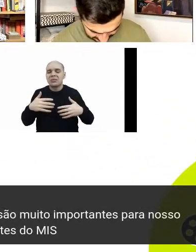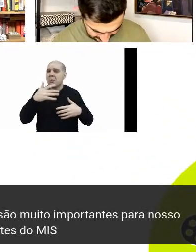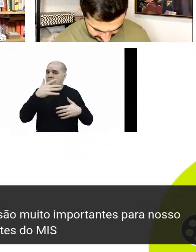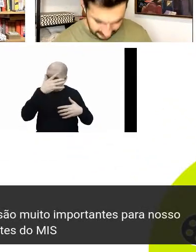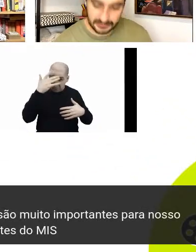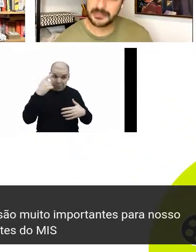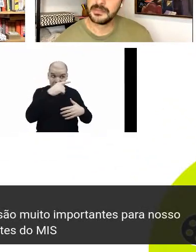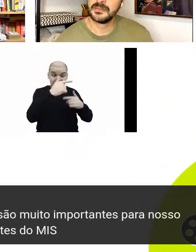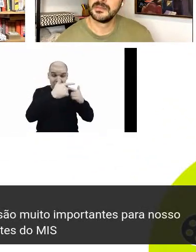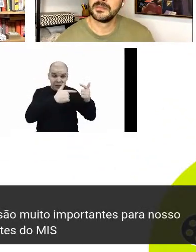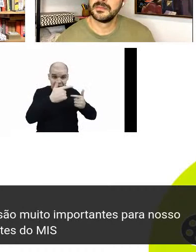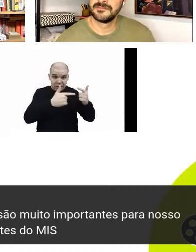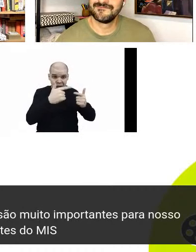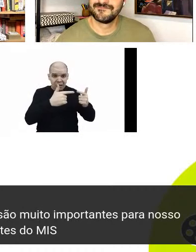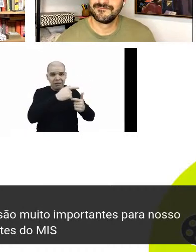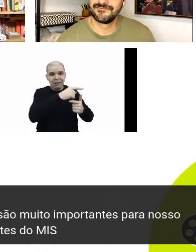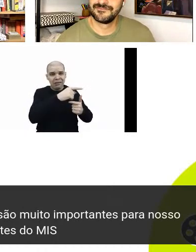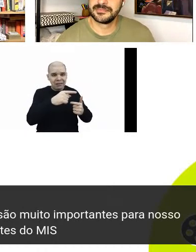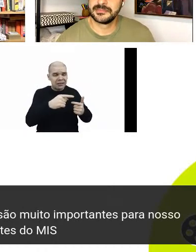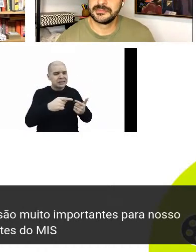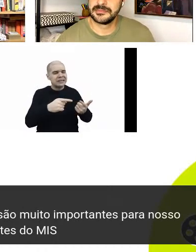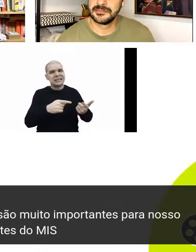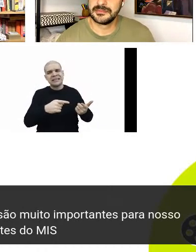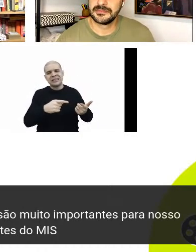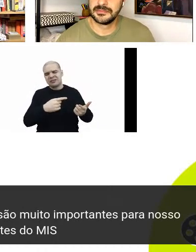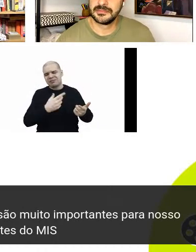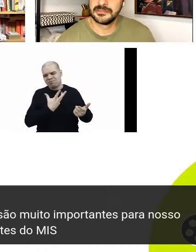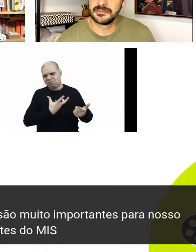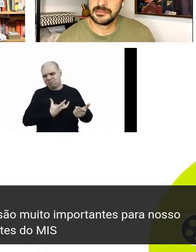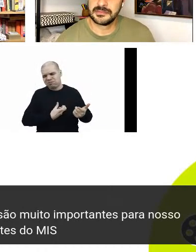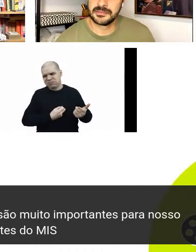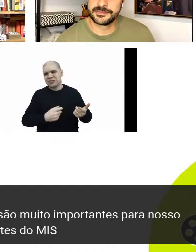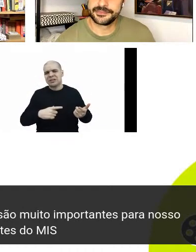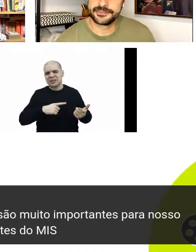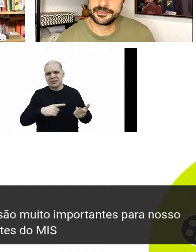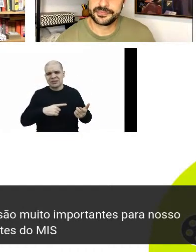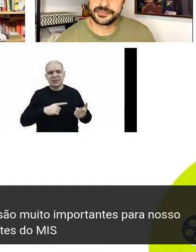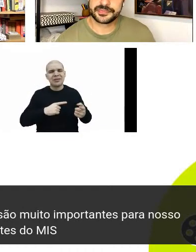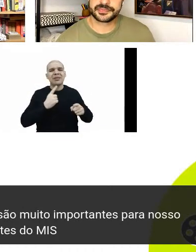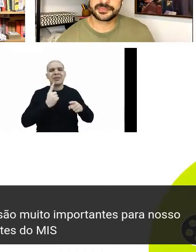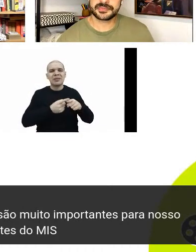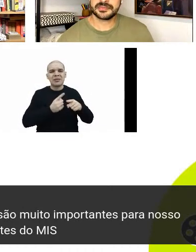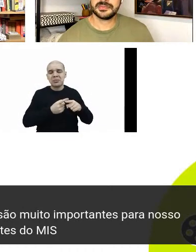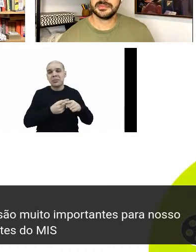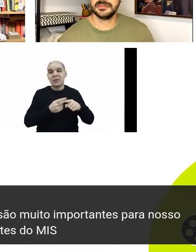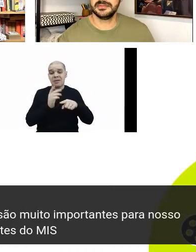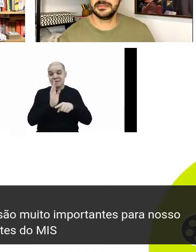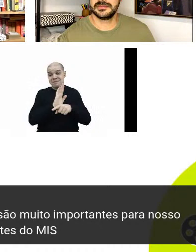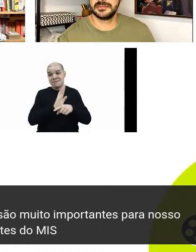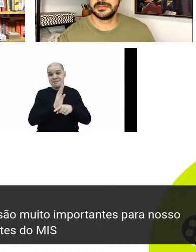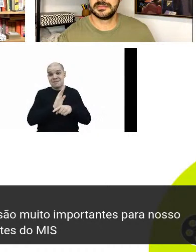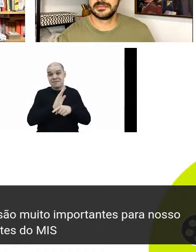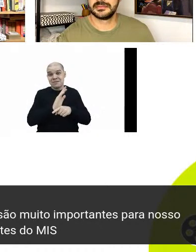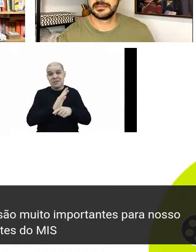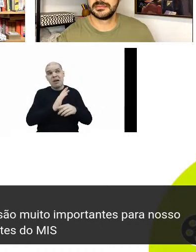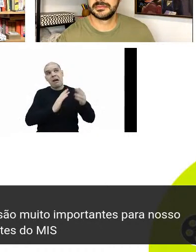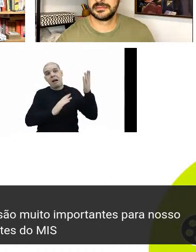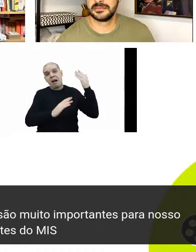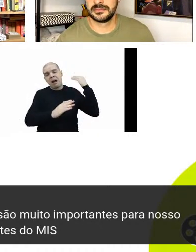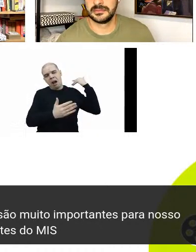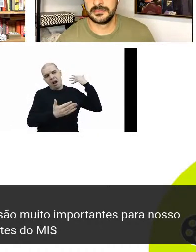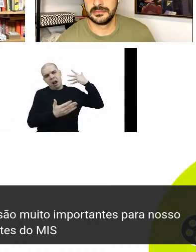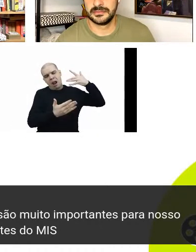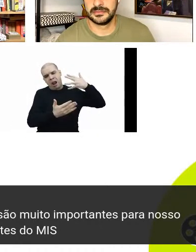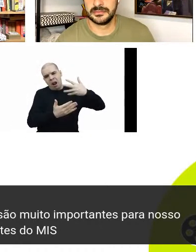e, enfim, que luta por esse trabalho para manter a história e memória do nosso cinema, isso é muito importante também.